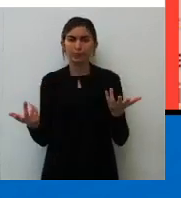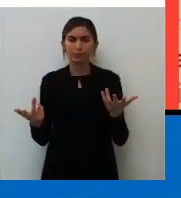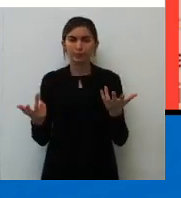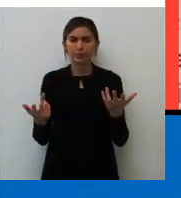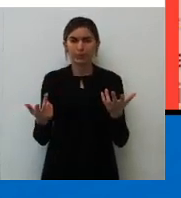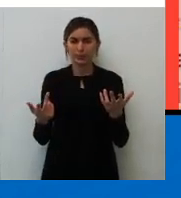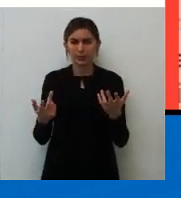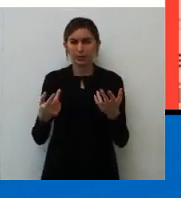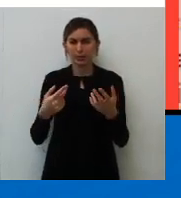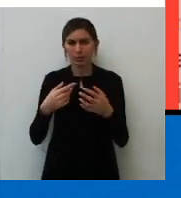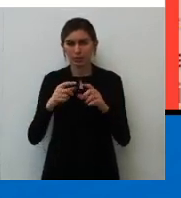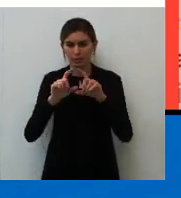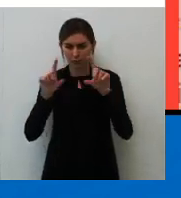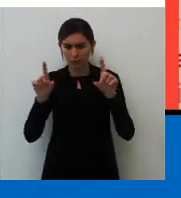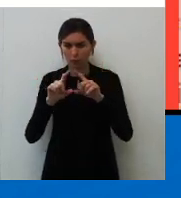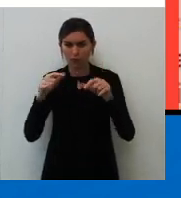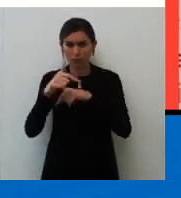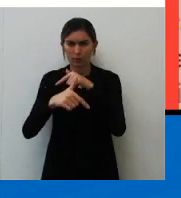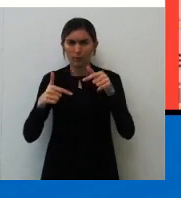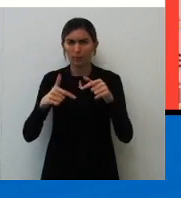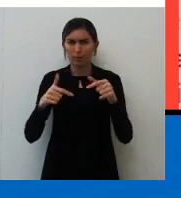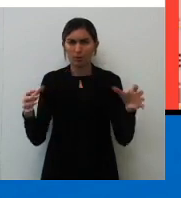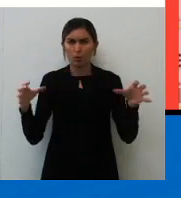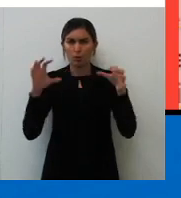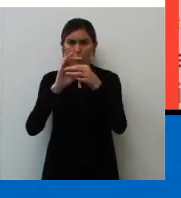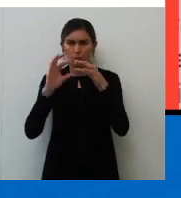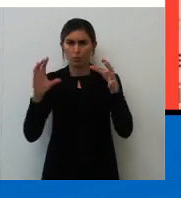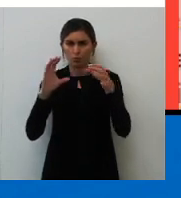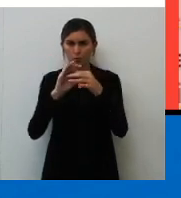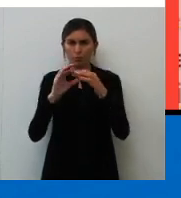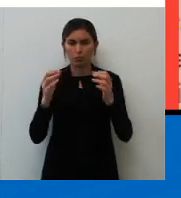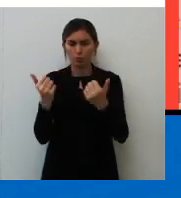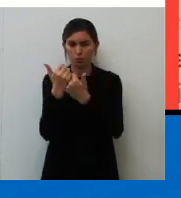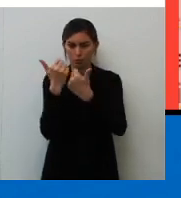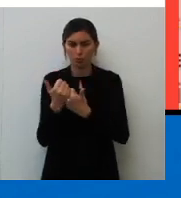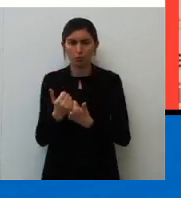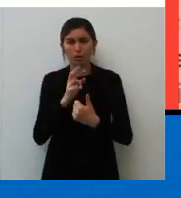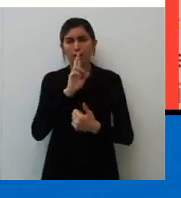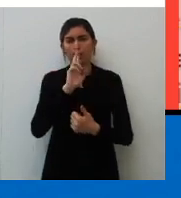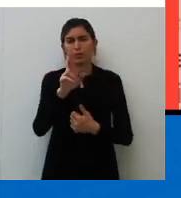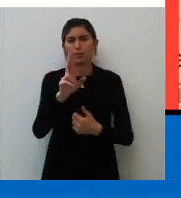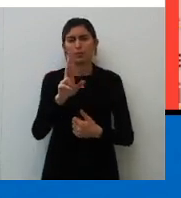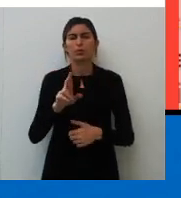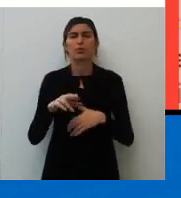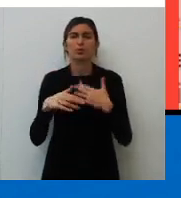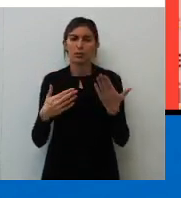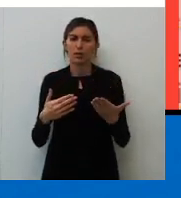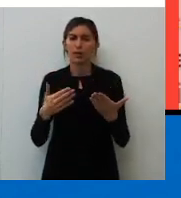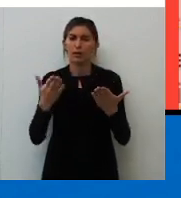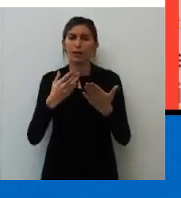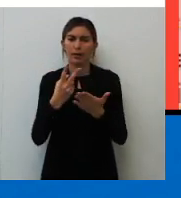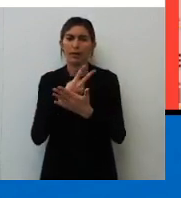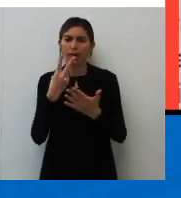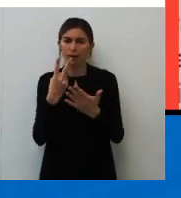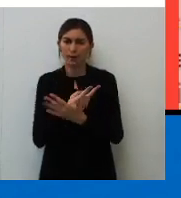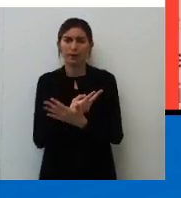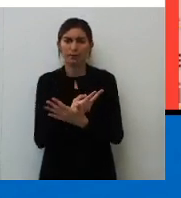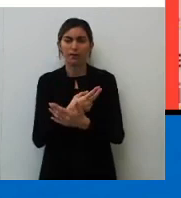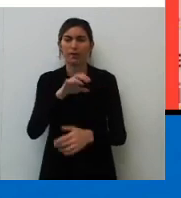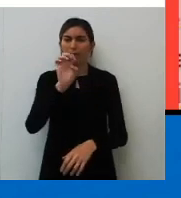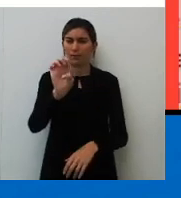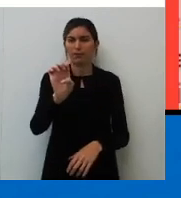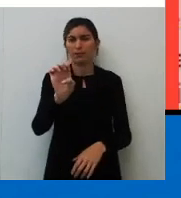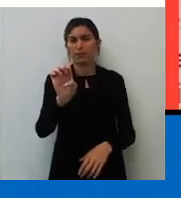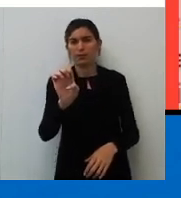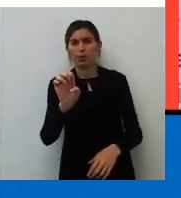eu dei? Trabalha as conjunções por substituição. Beleza? Resposta certa. Ele que é errada. É a letra E.